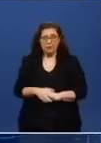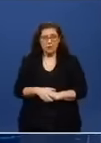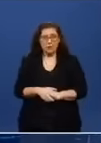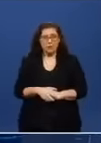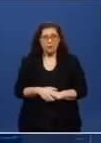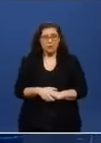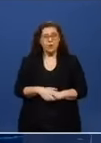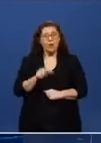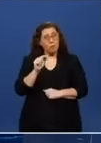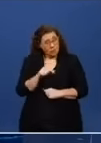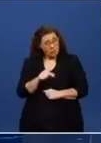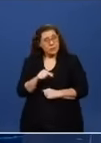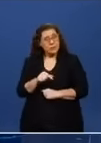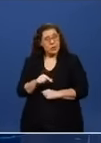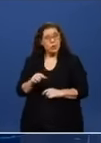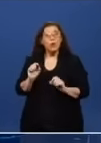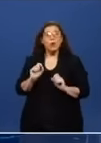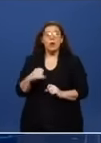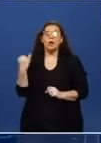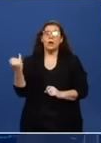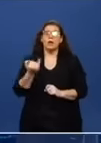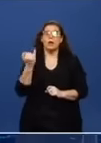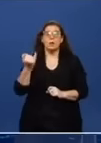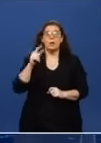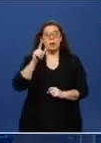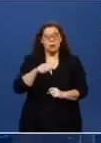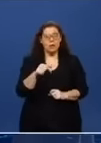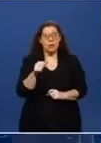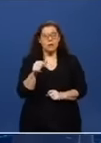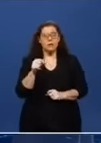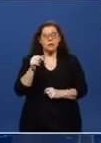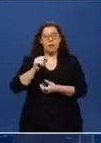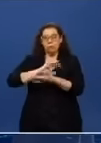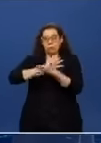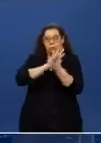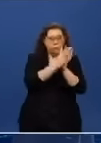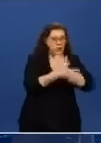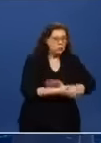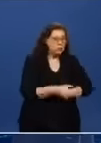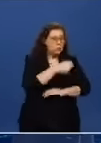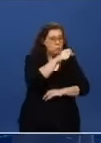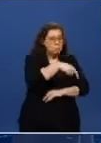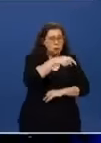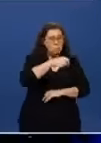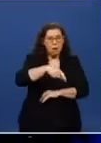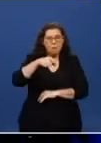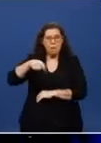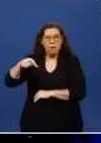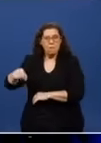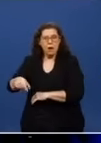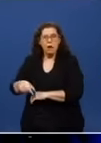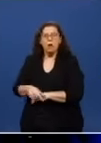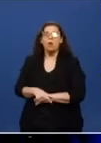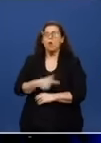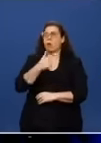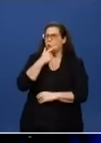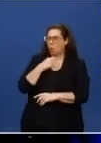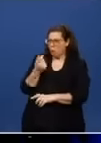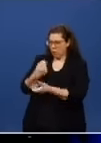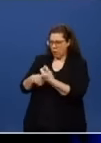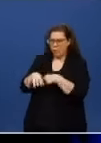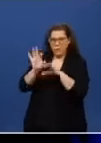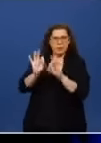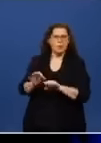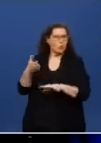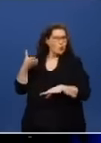Ou seja, para você, o que vale é os caras quebrados, desmatar, invadir, plantar. O homem de negócio sério não